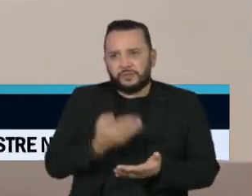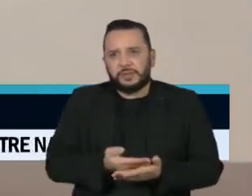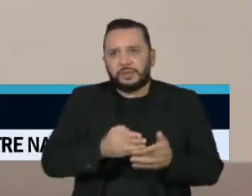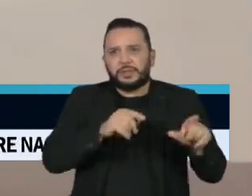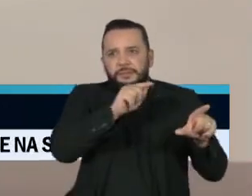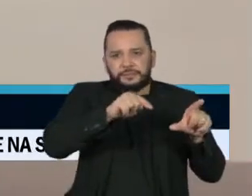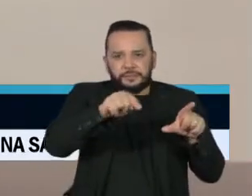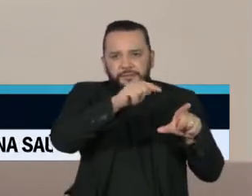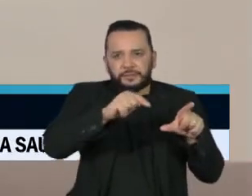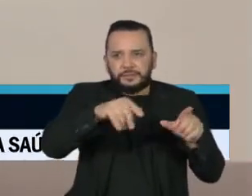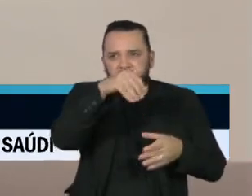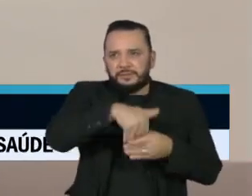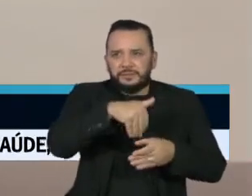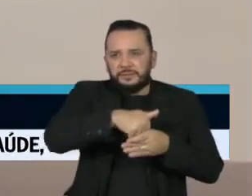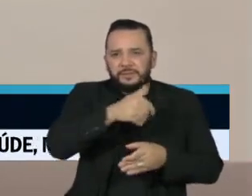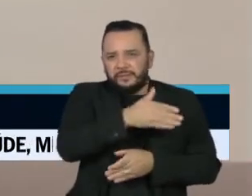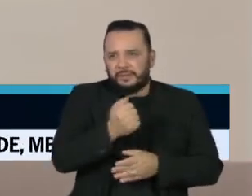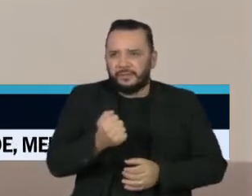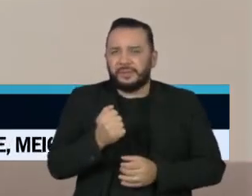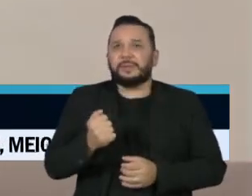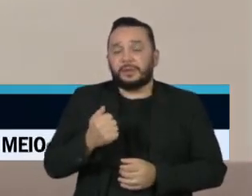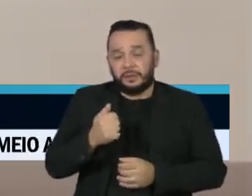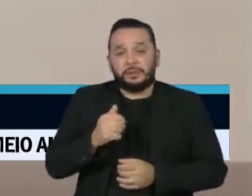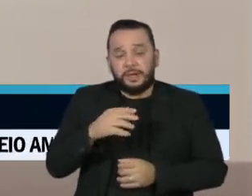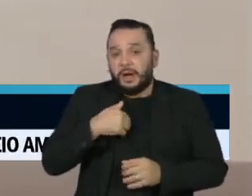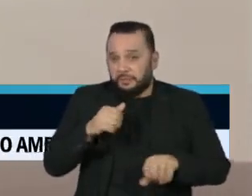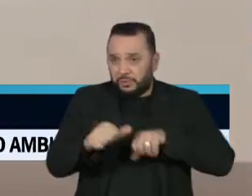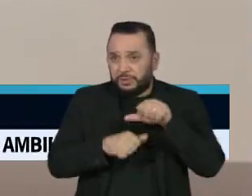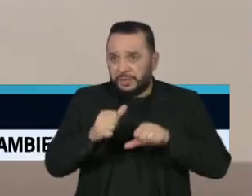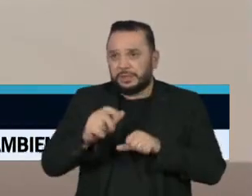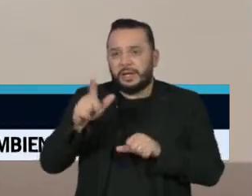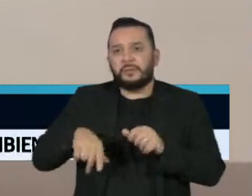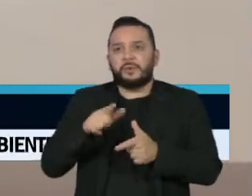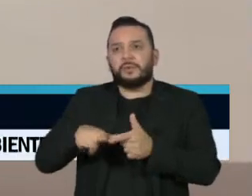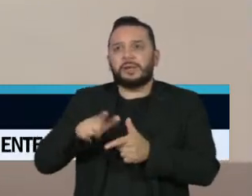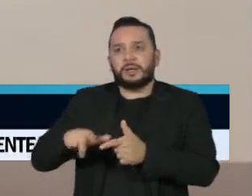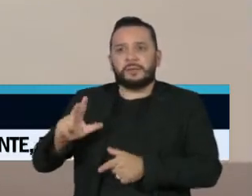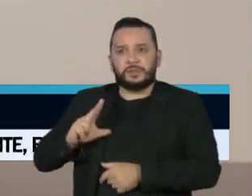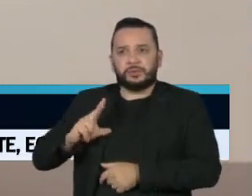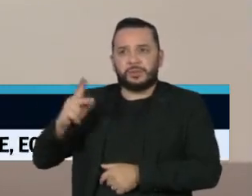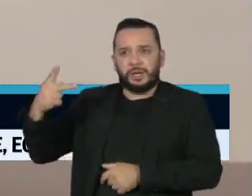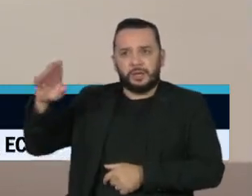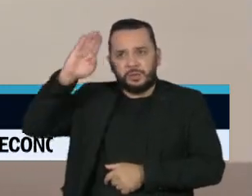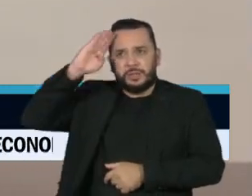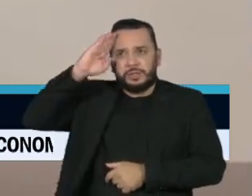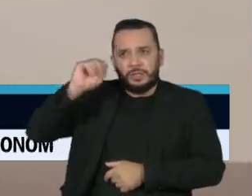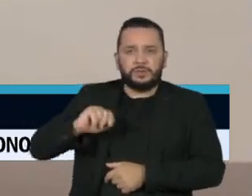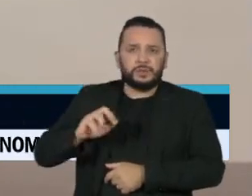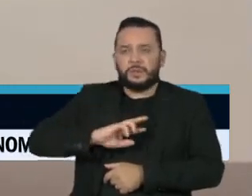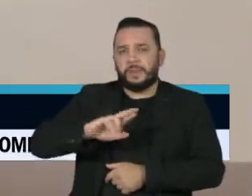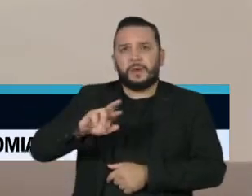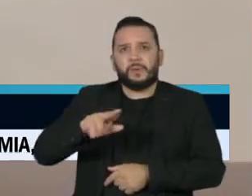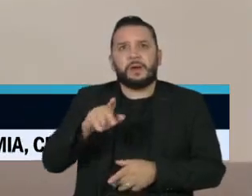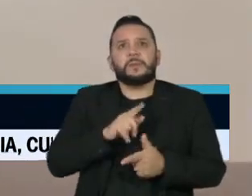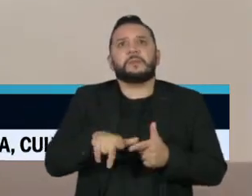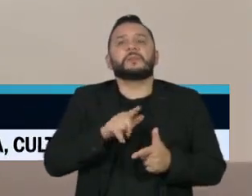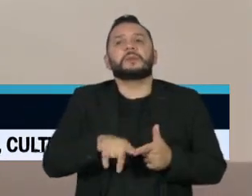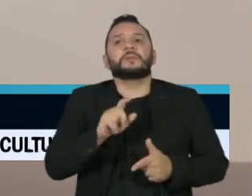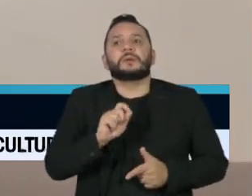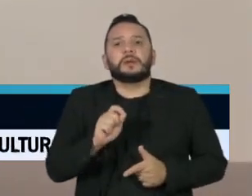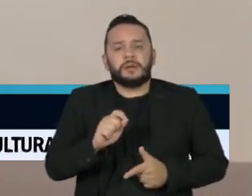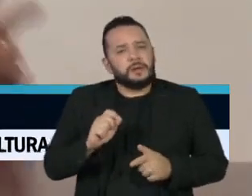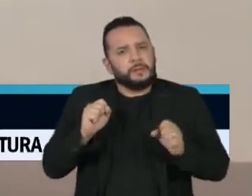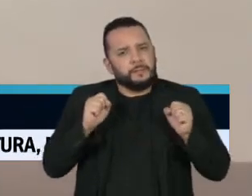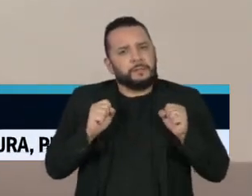mudança deve ser tratada como um problema interno do Exército das Forças Armadas e não como um problema que